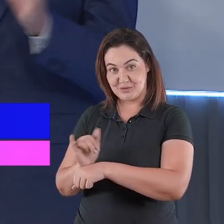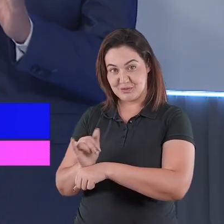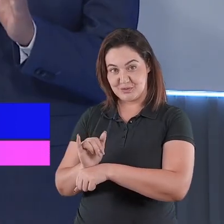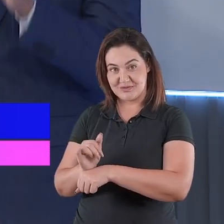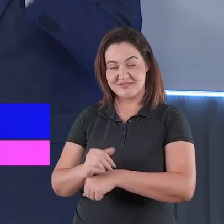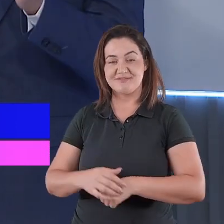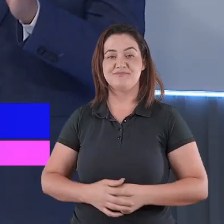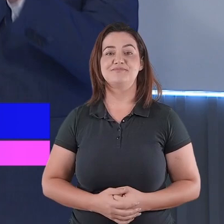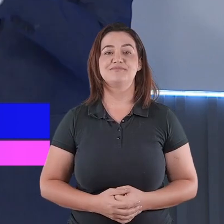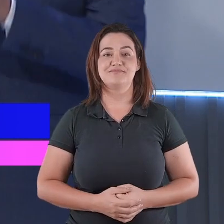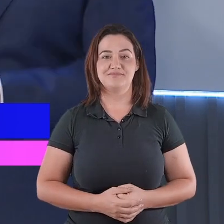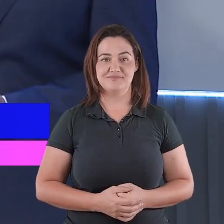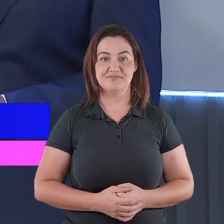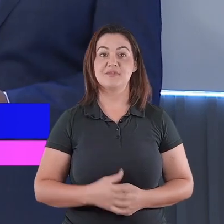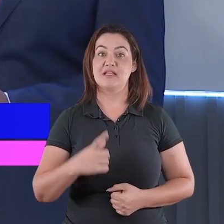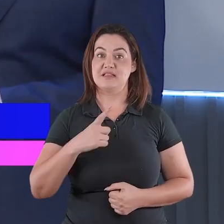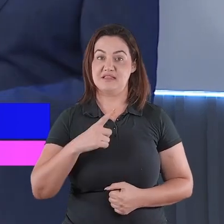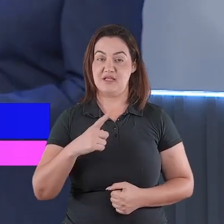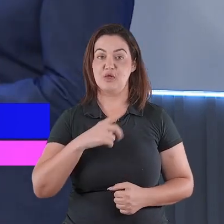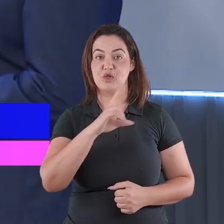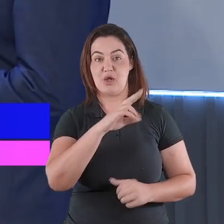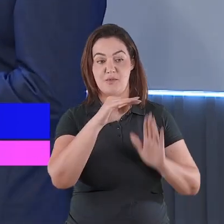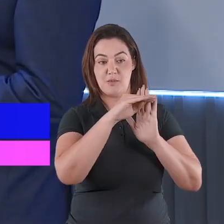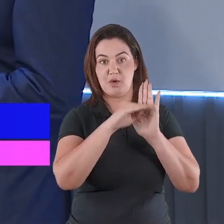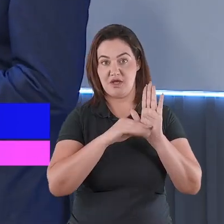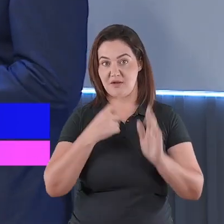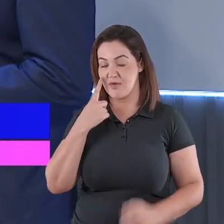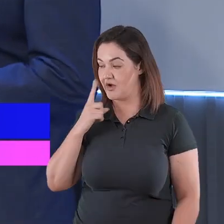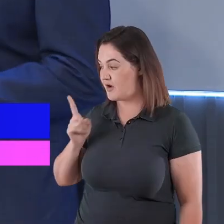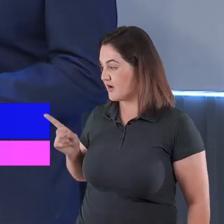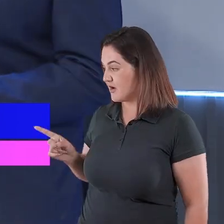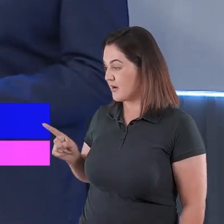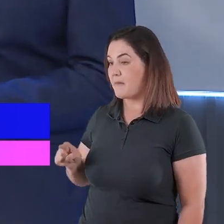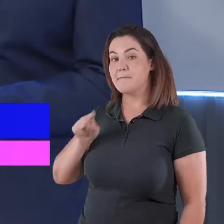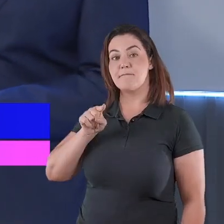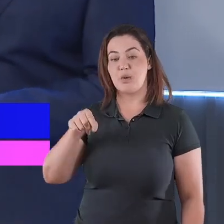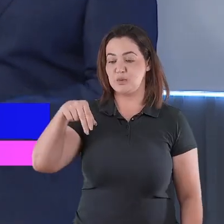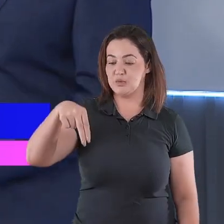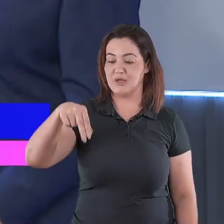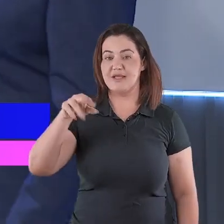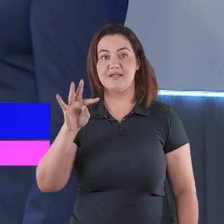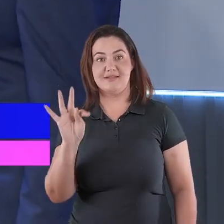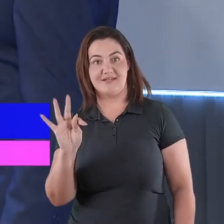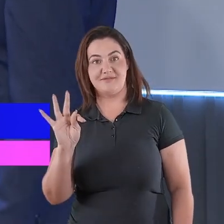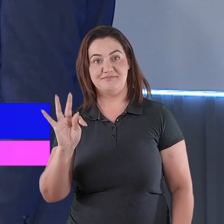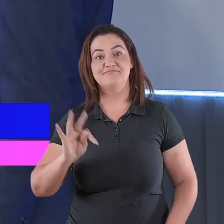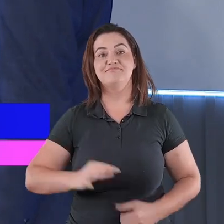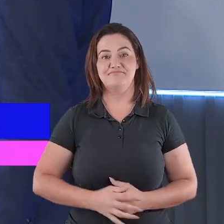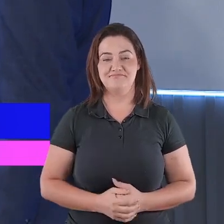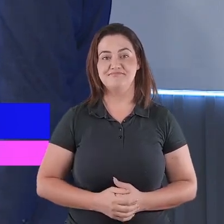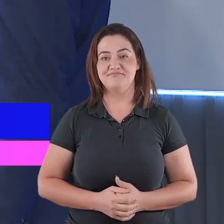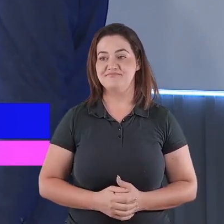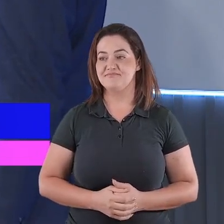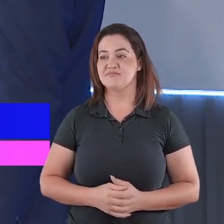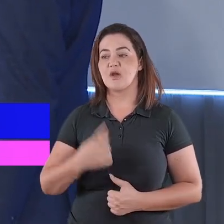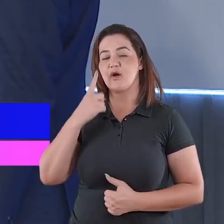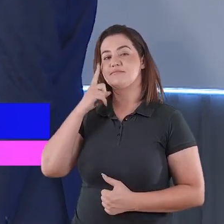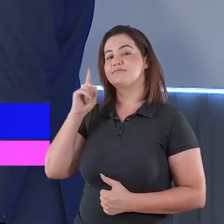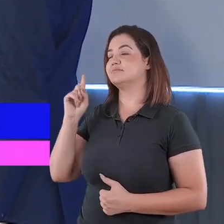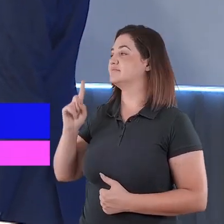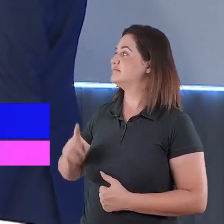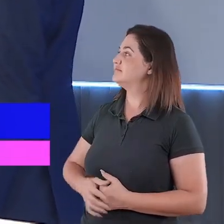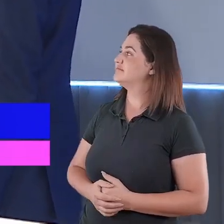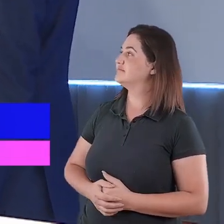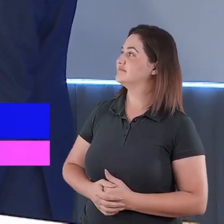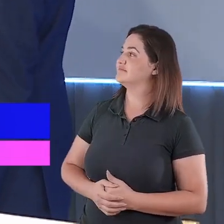Novo Tempo. Então, Arena do Futuro, nome do programa. NT da Novo Tempo. Você vai chegar aqui no nosso canal do YouTube. E aqui tem os materiais, todos